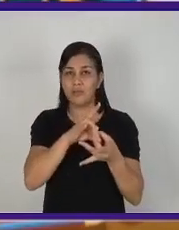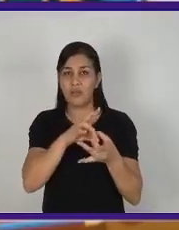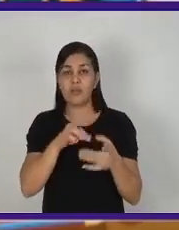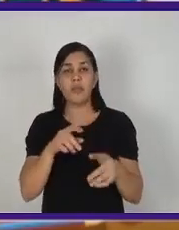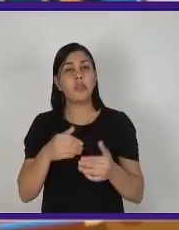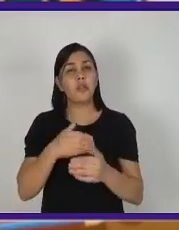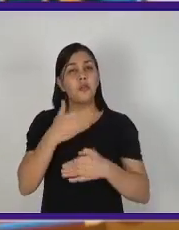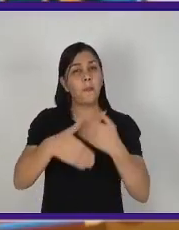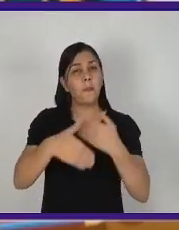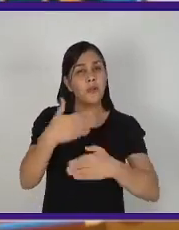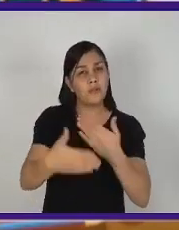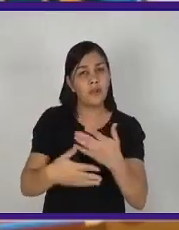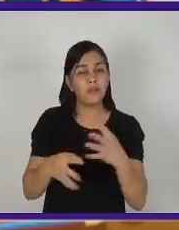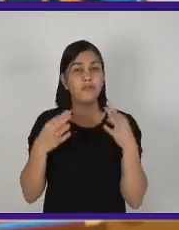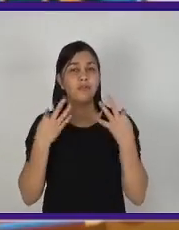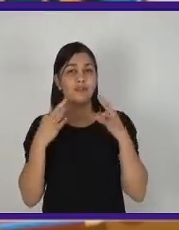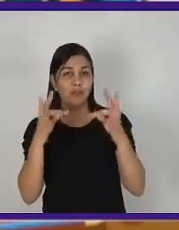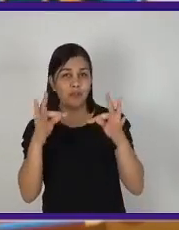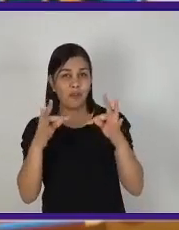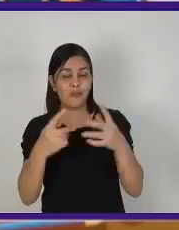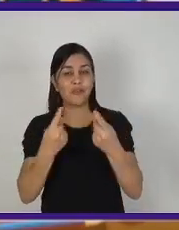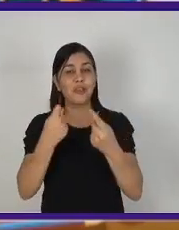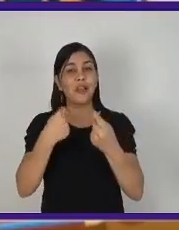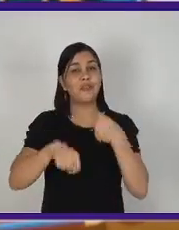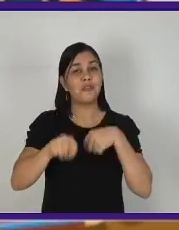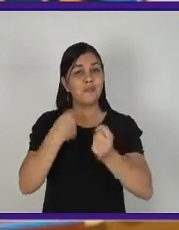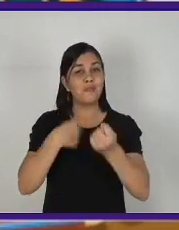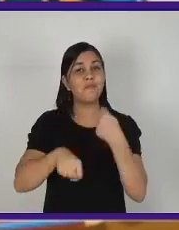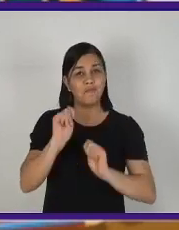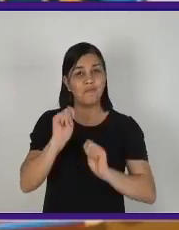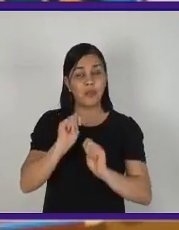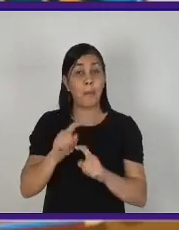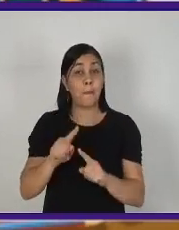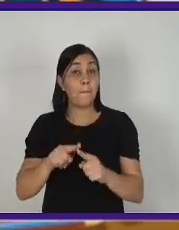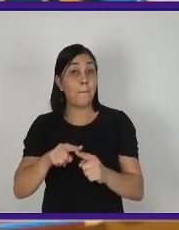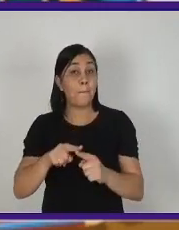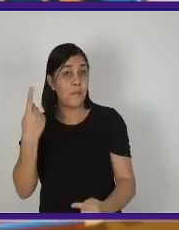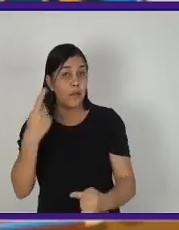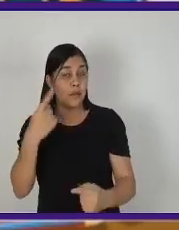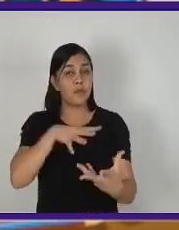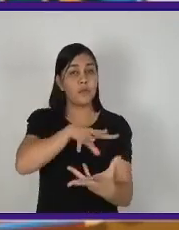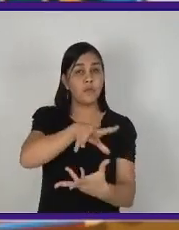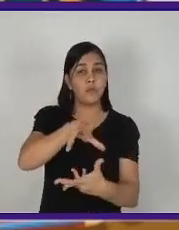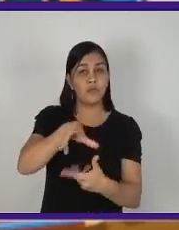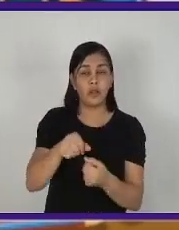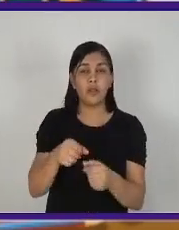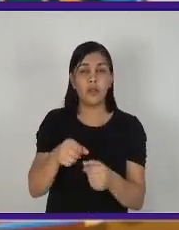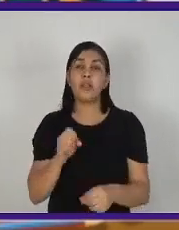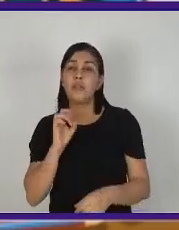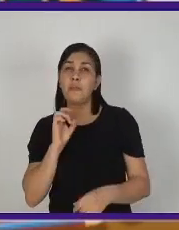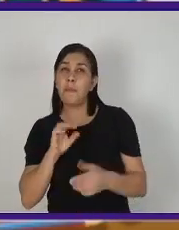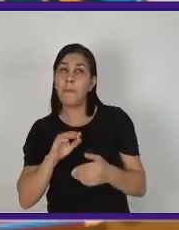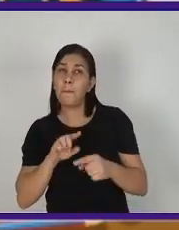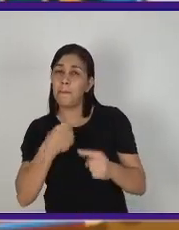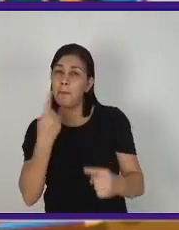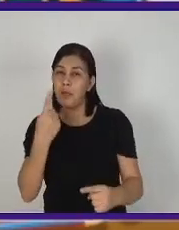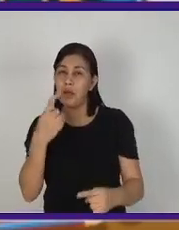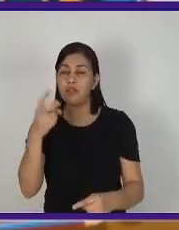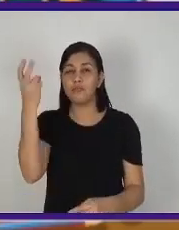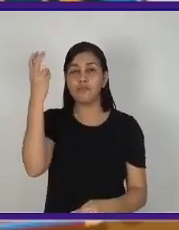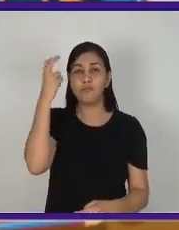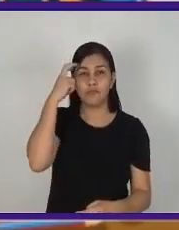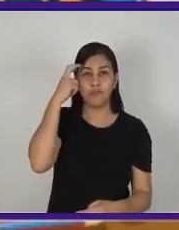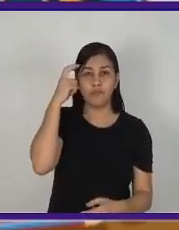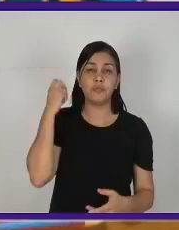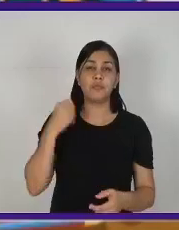econômica e tecnológica, a mundialização se refere mais aos processos culturais. Então, a gente tem aqui uma